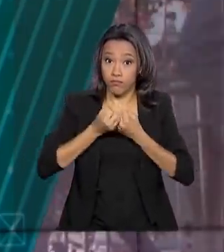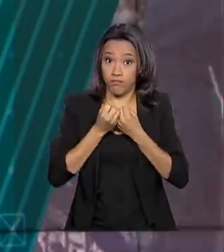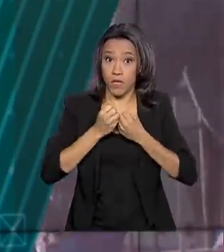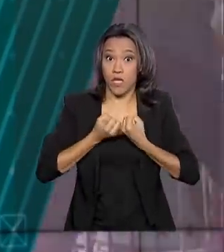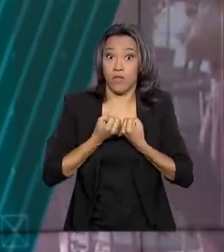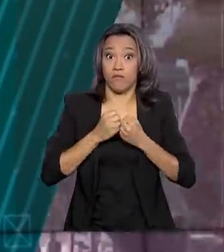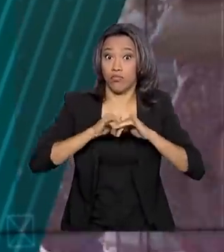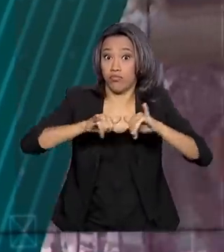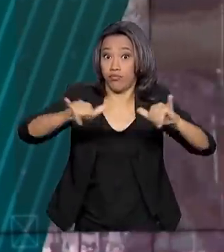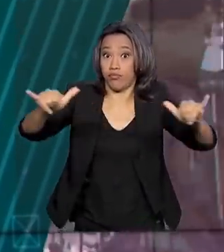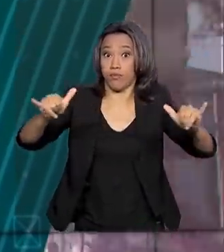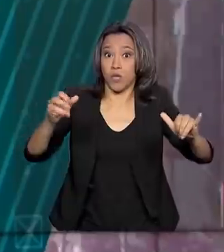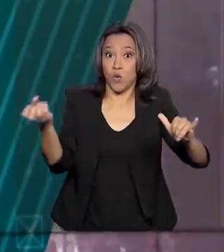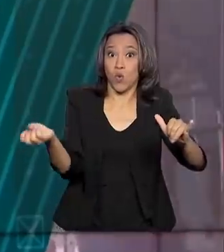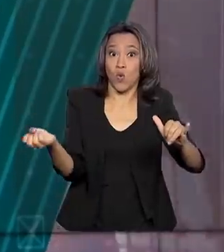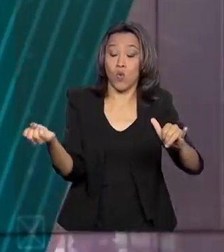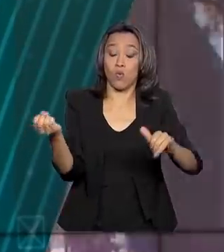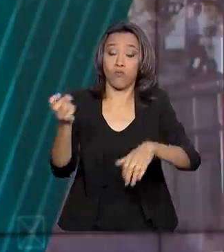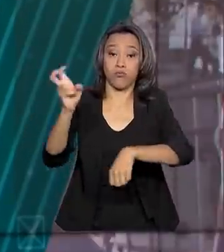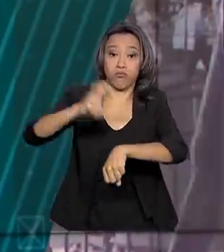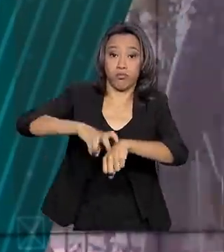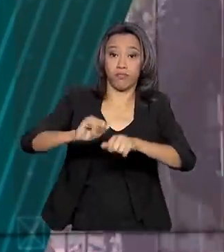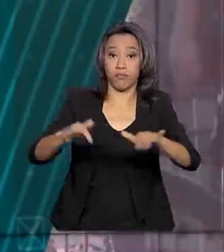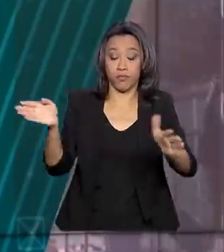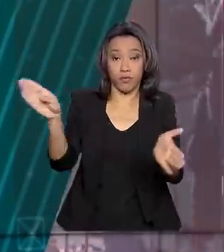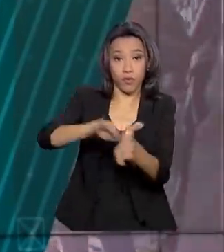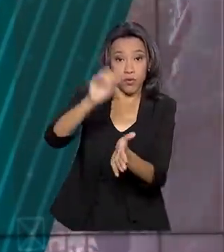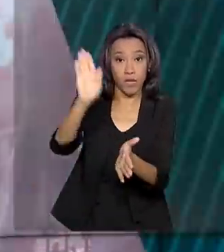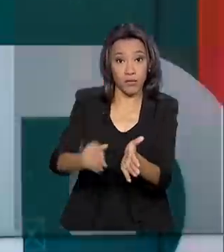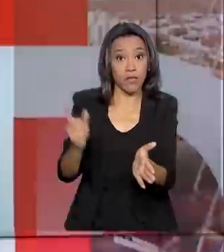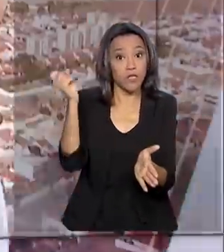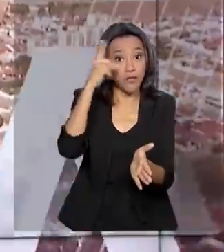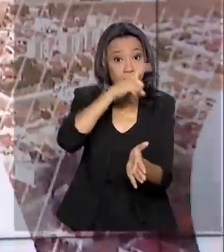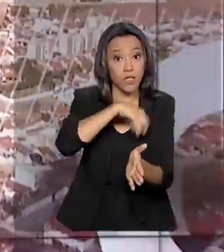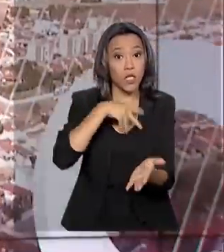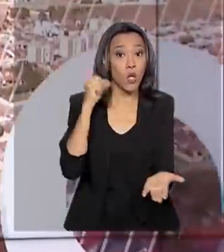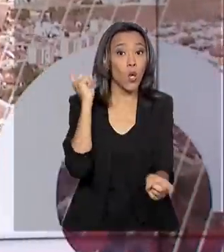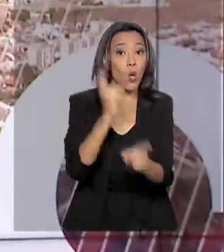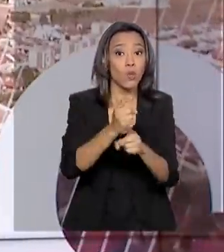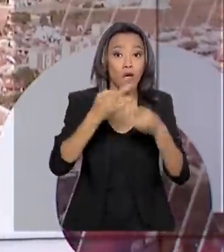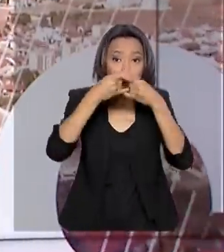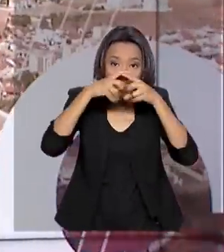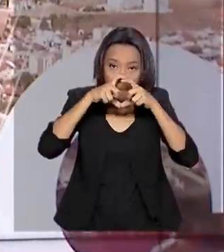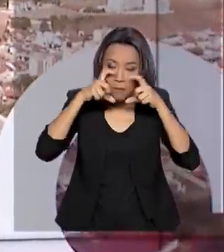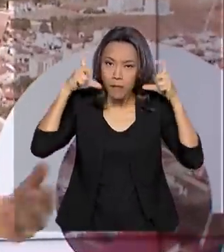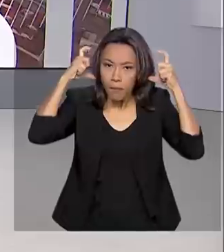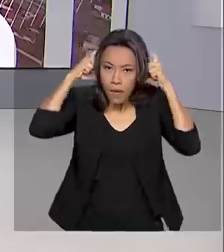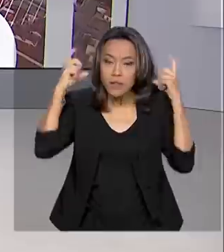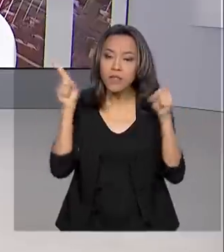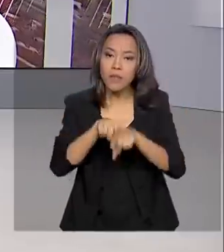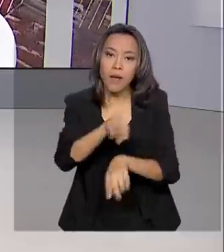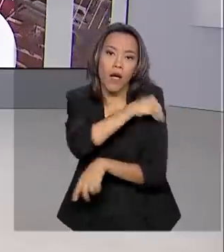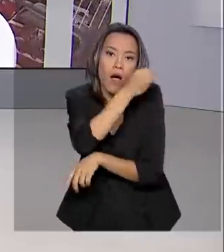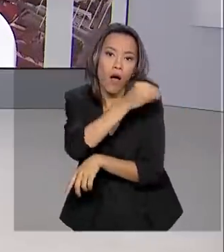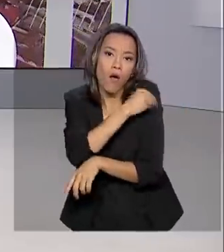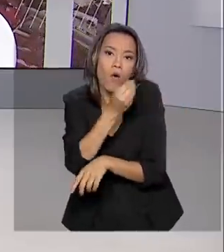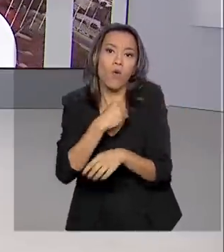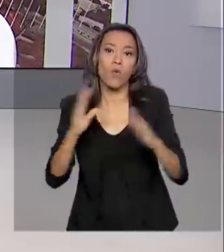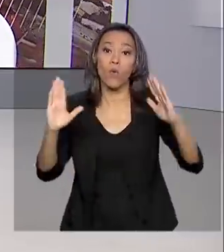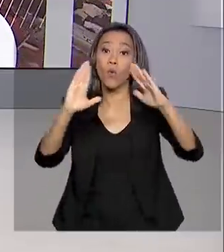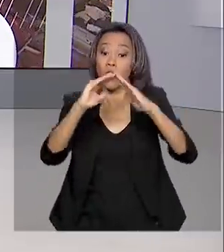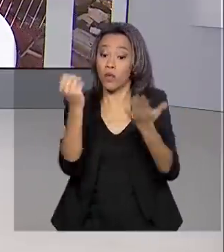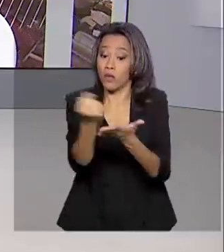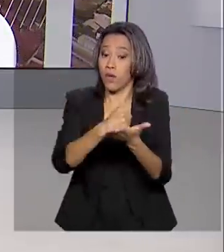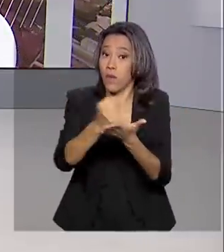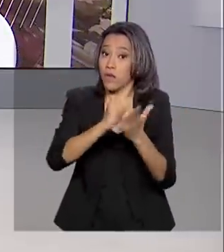brasileiros preocupados. Já está difícil encontrar máscaras hospitalares e álcool em gel nas farmácias. Mas a Organização Mundial